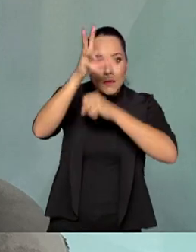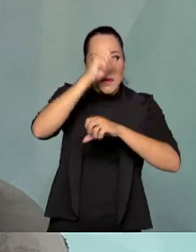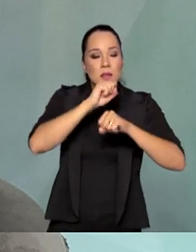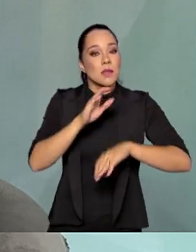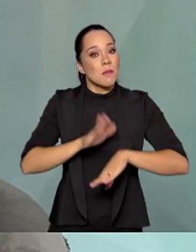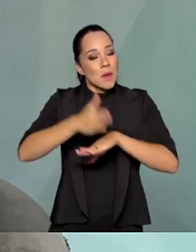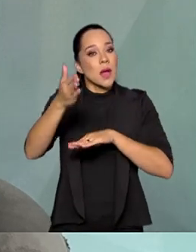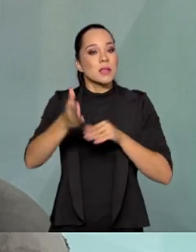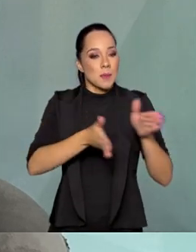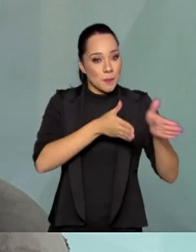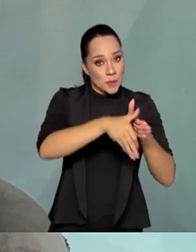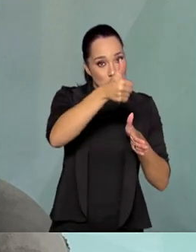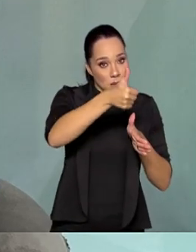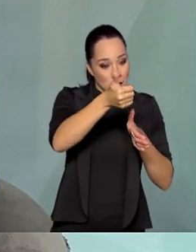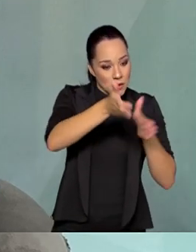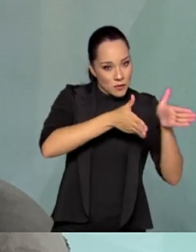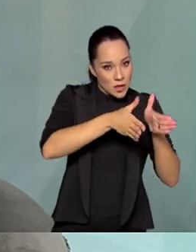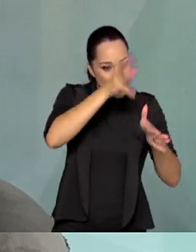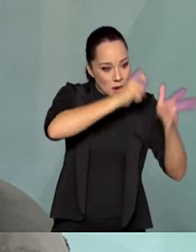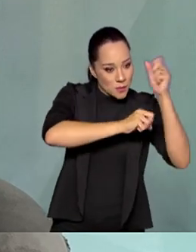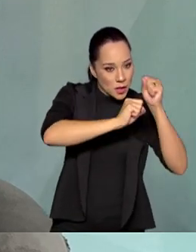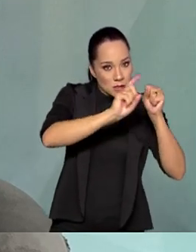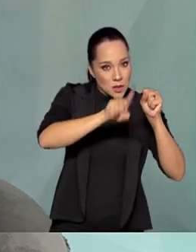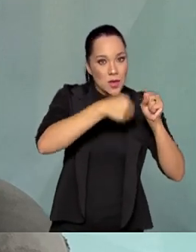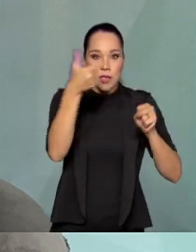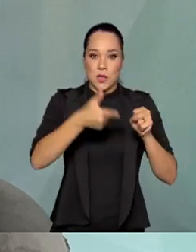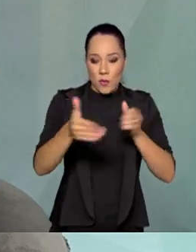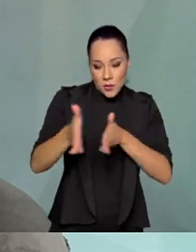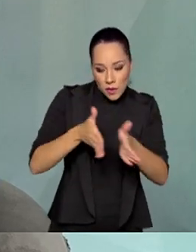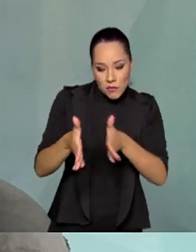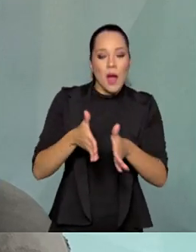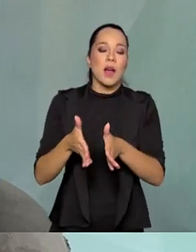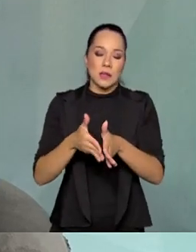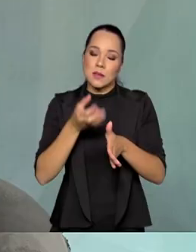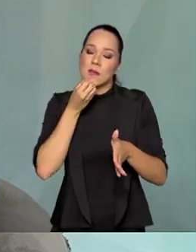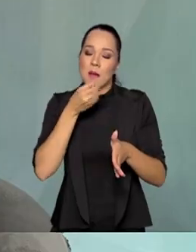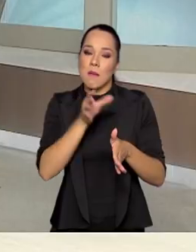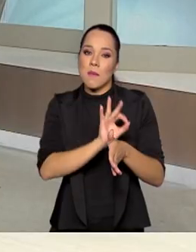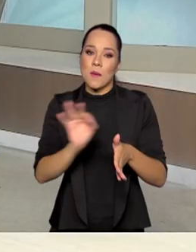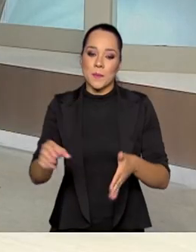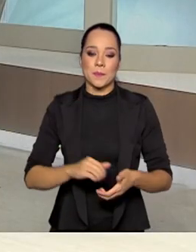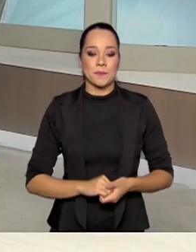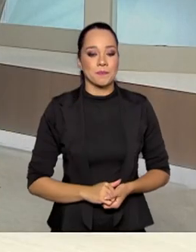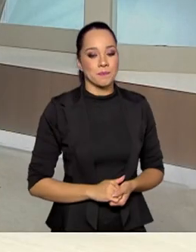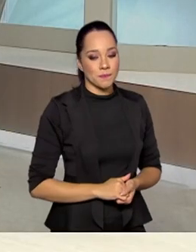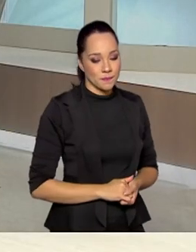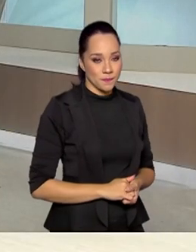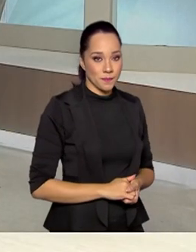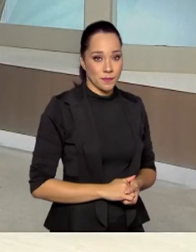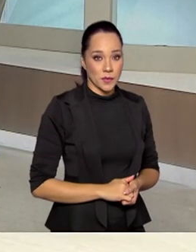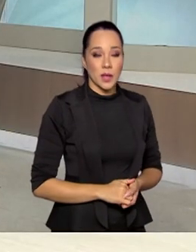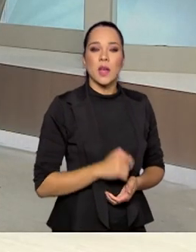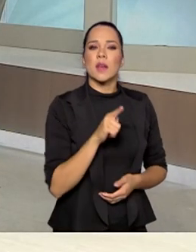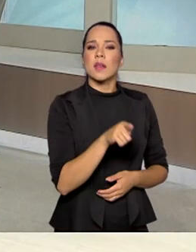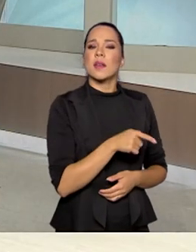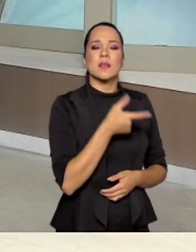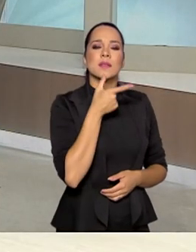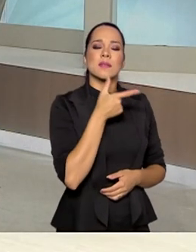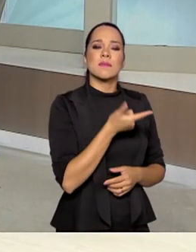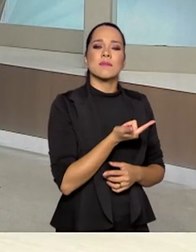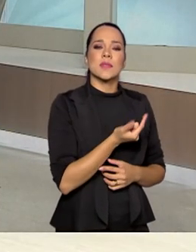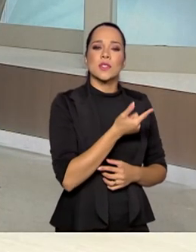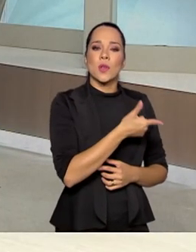primeira fase para que depois a gente faça bons arranjos numa segunda fase. E essa previsão de